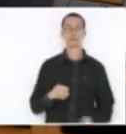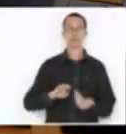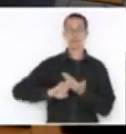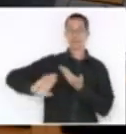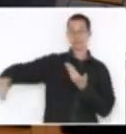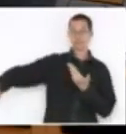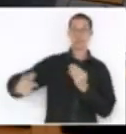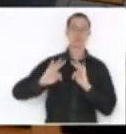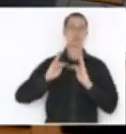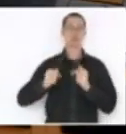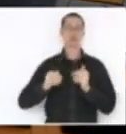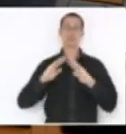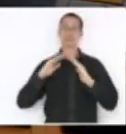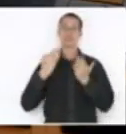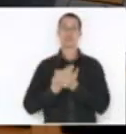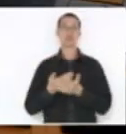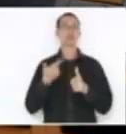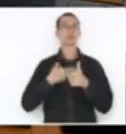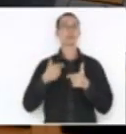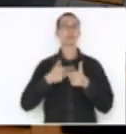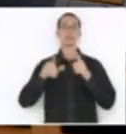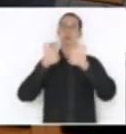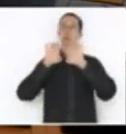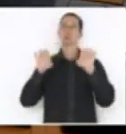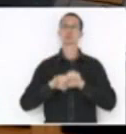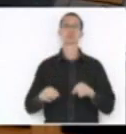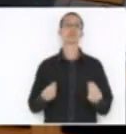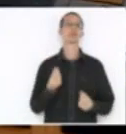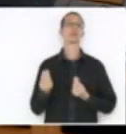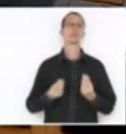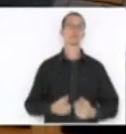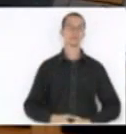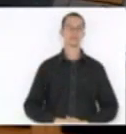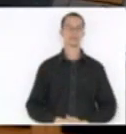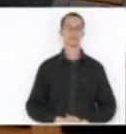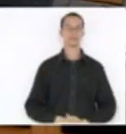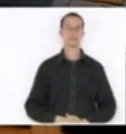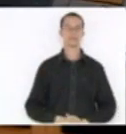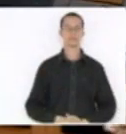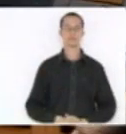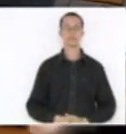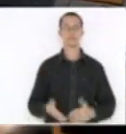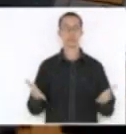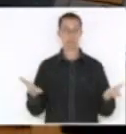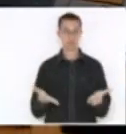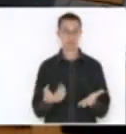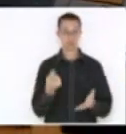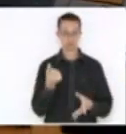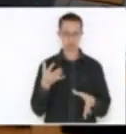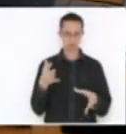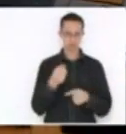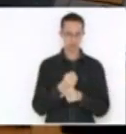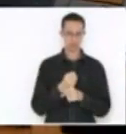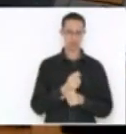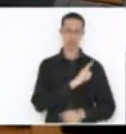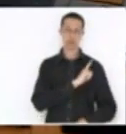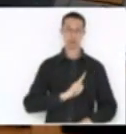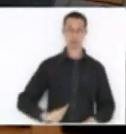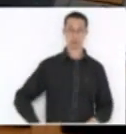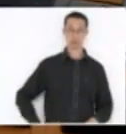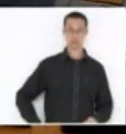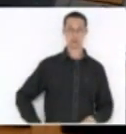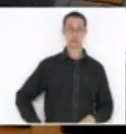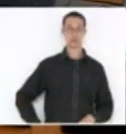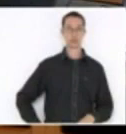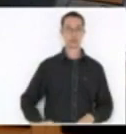deputados têm que ter consciência de uma coisa. Hoje, o orçamento que o governo está utilizando para